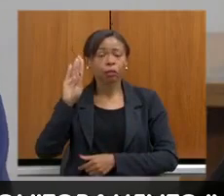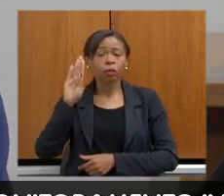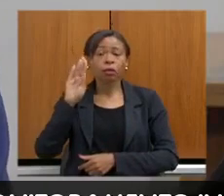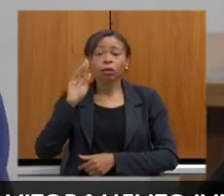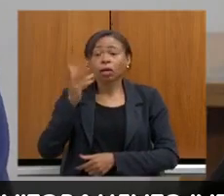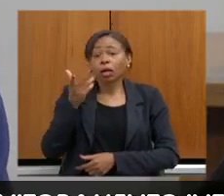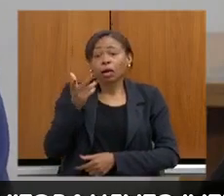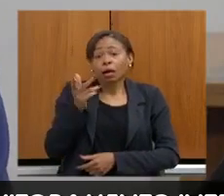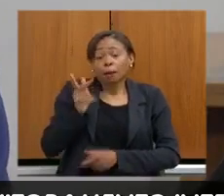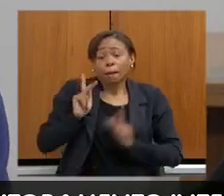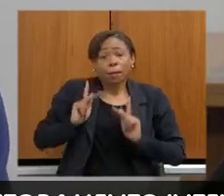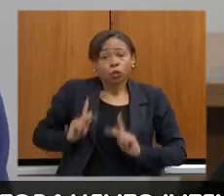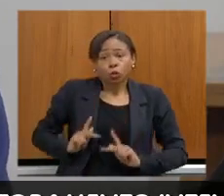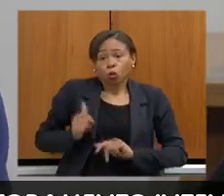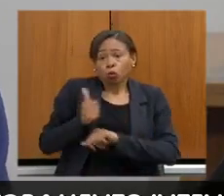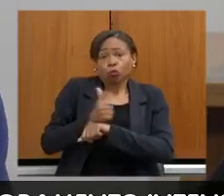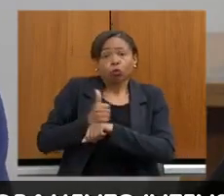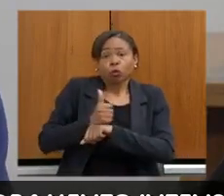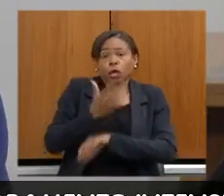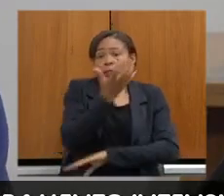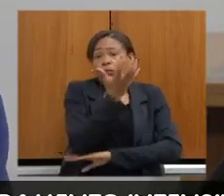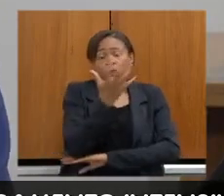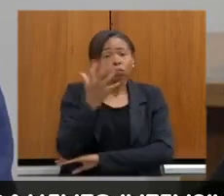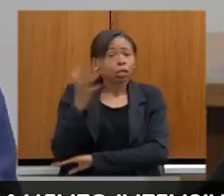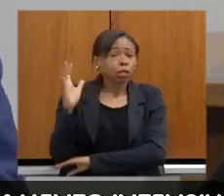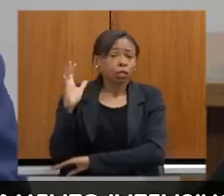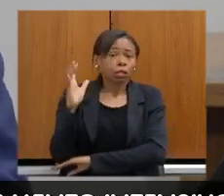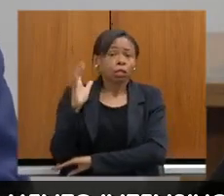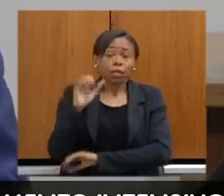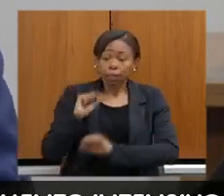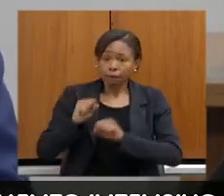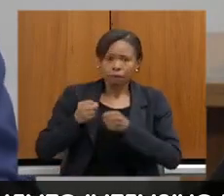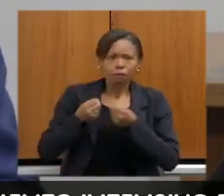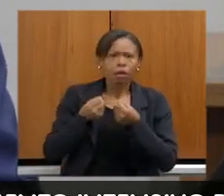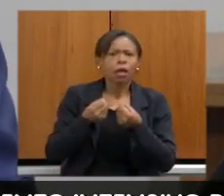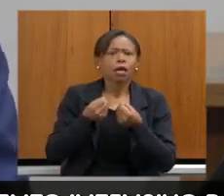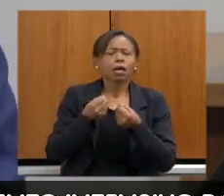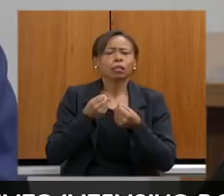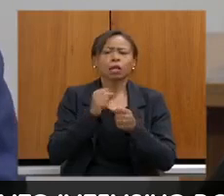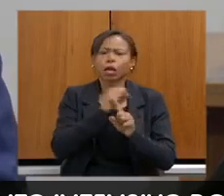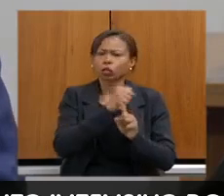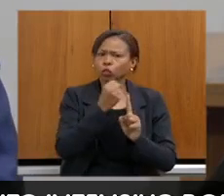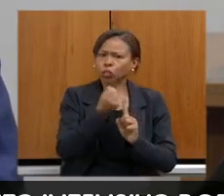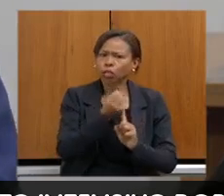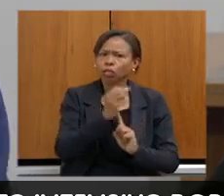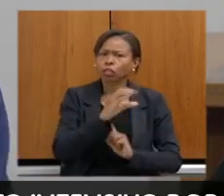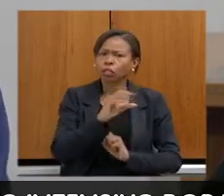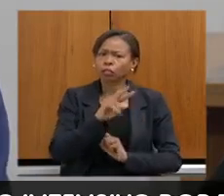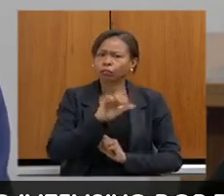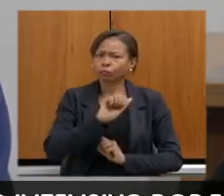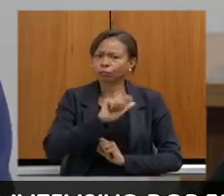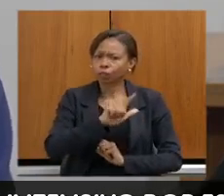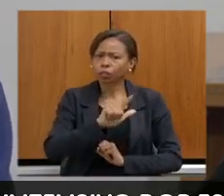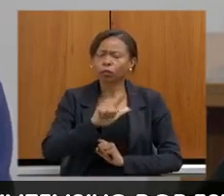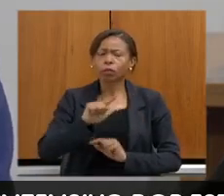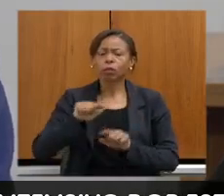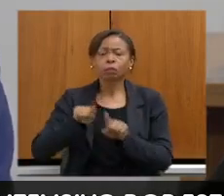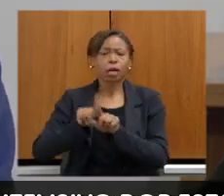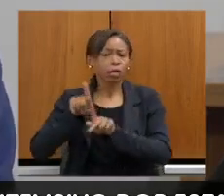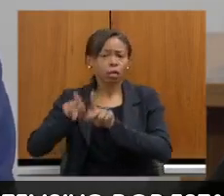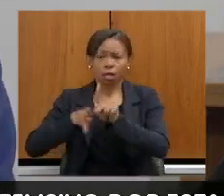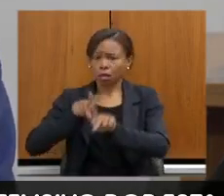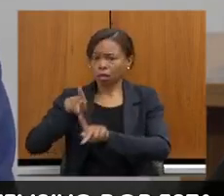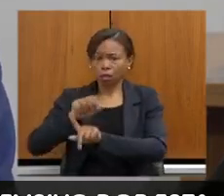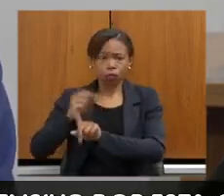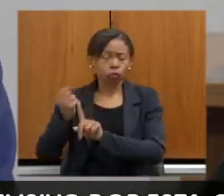de quem defende o meio ambiente, das entidades organizadas, da sociedade civil e da sociedade. Nós temos